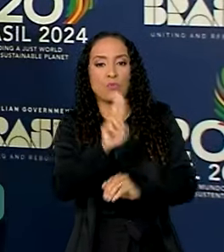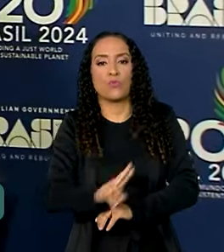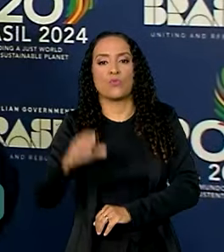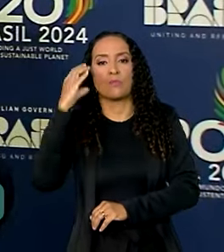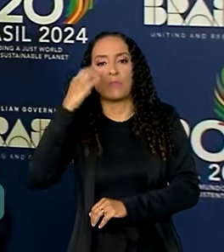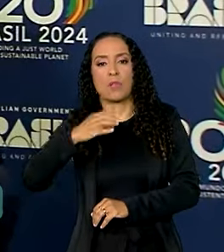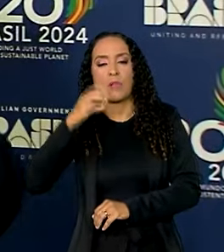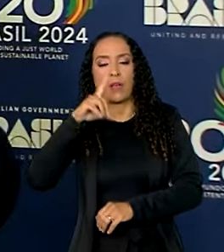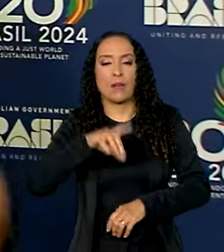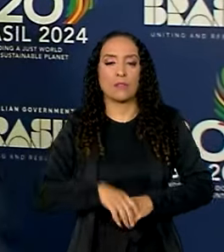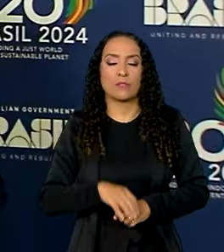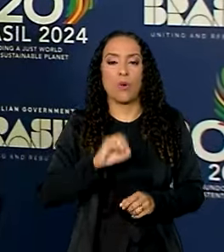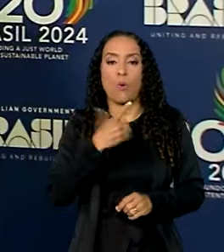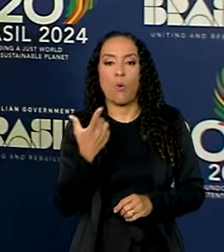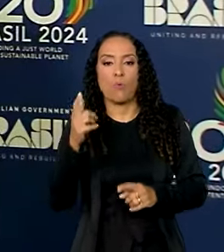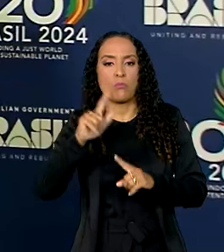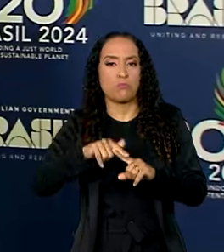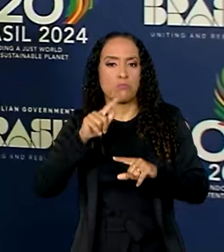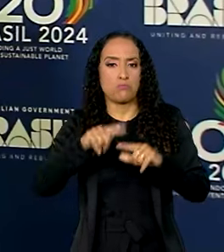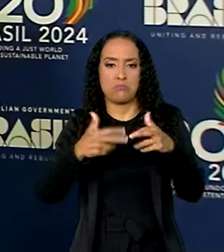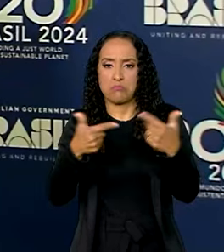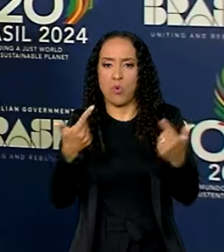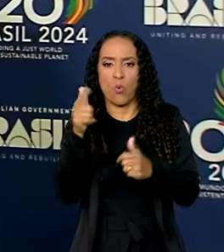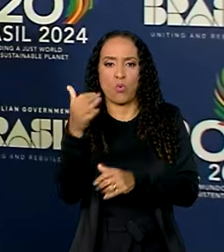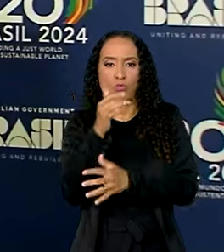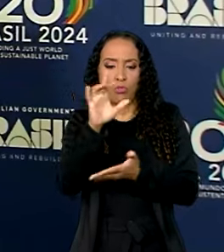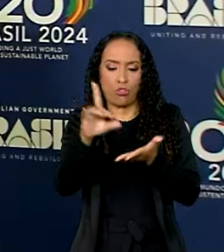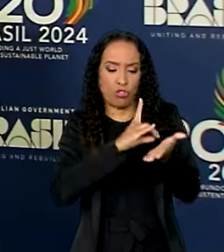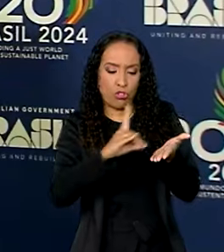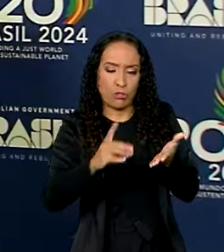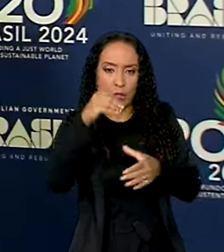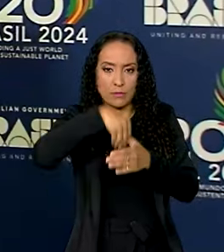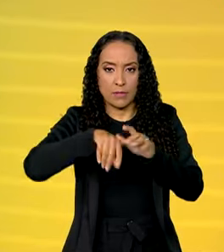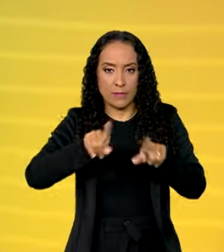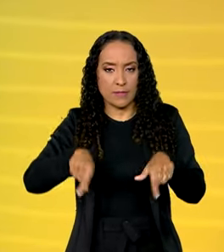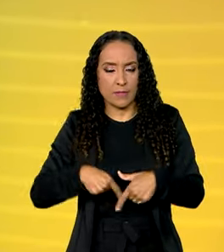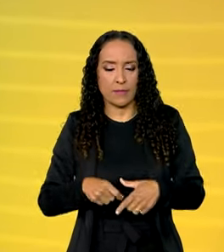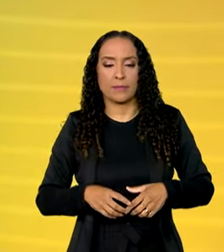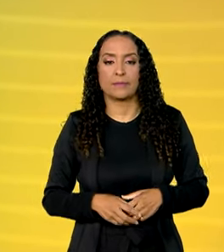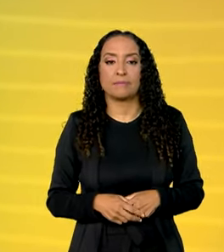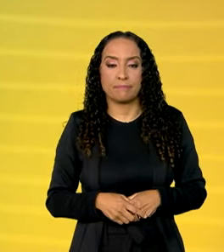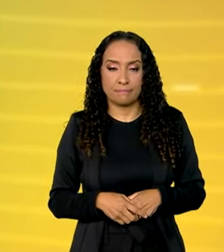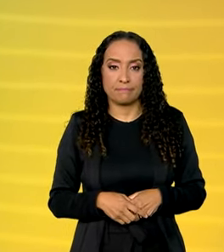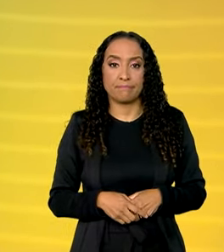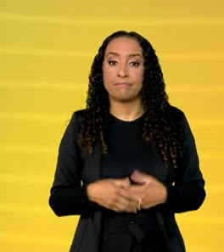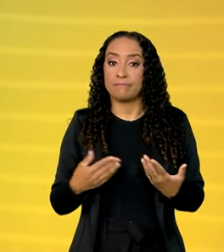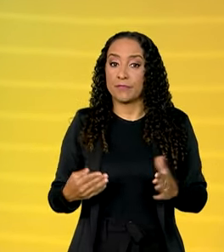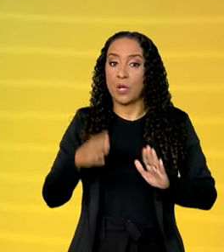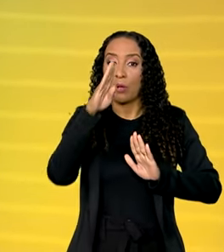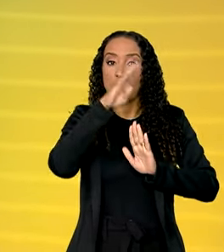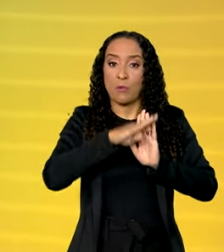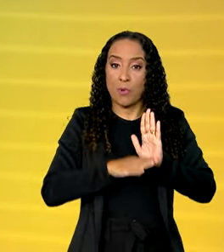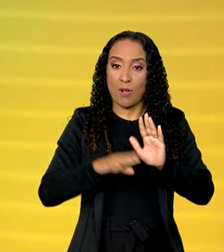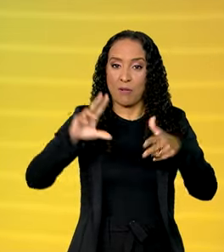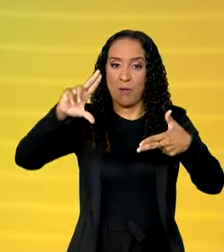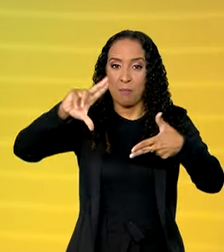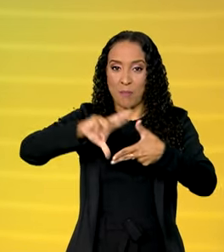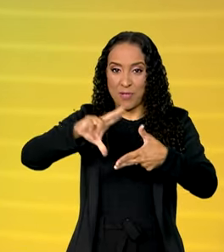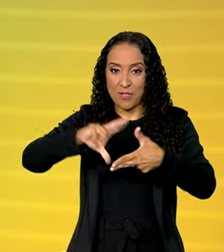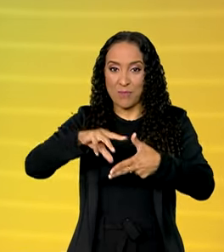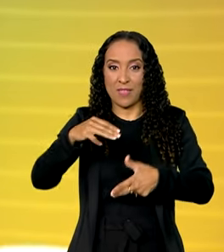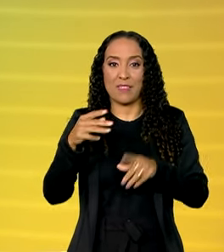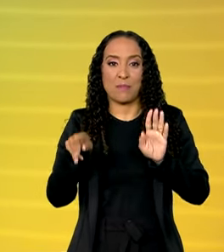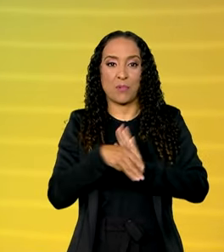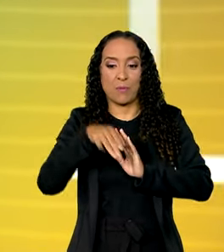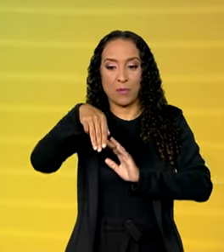aparelhos celulares ou equipamentos digitais, tecnológicos, dentro da sala de aula. Pois é, e o programa Pé de Meia